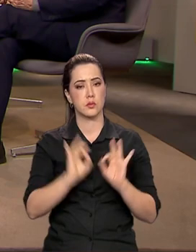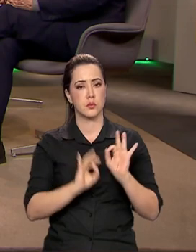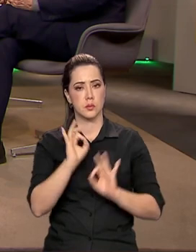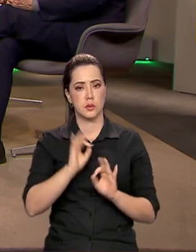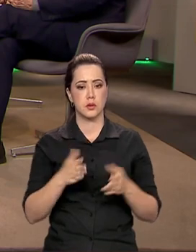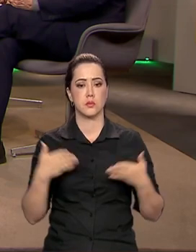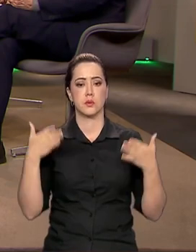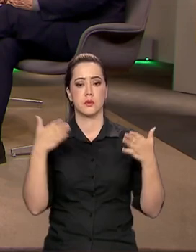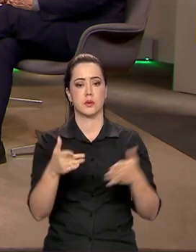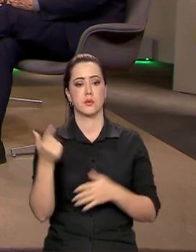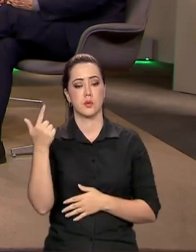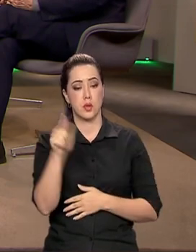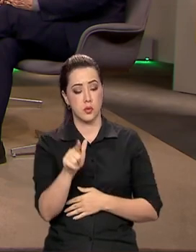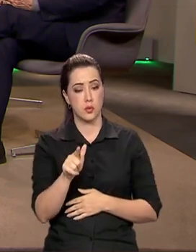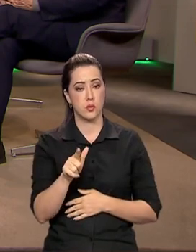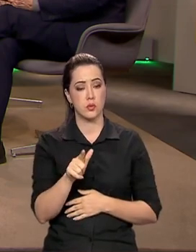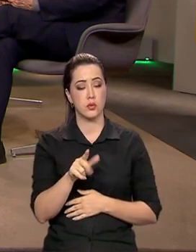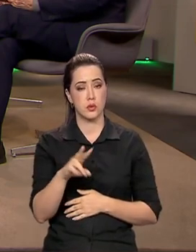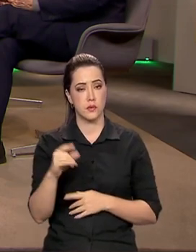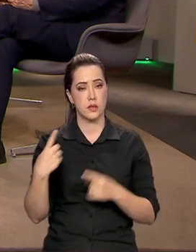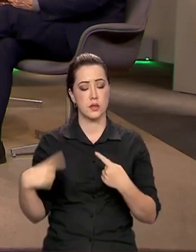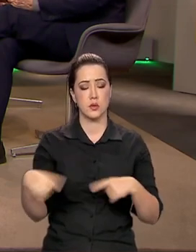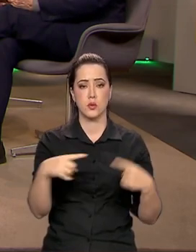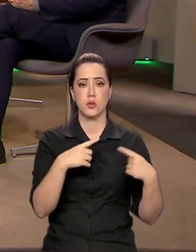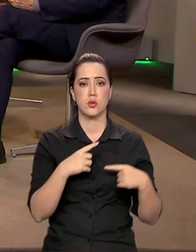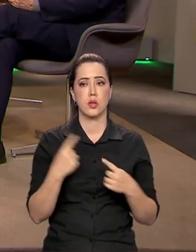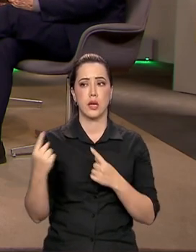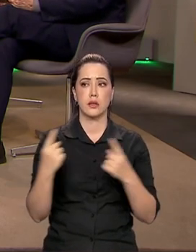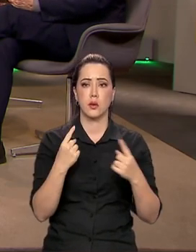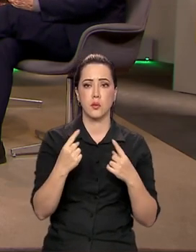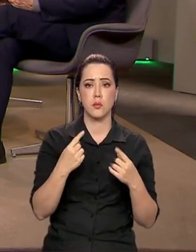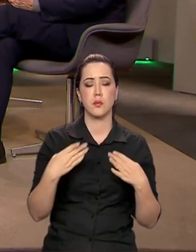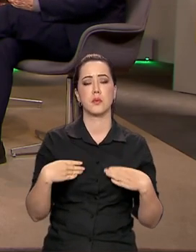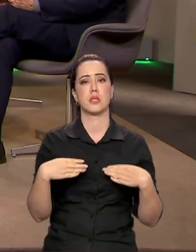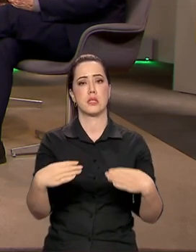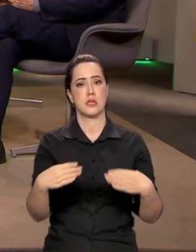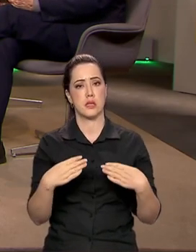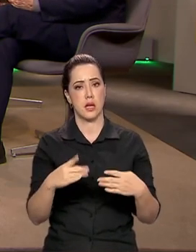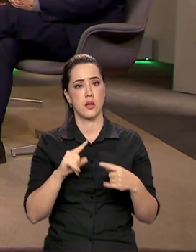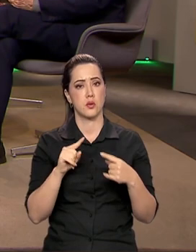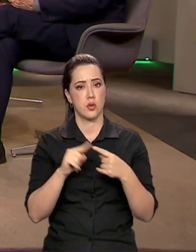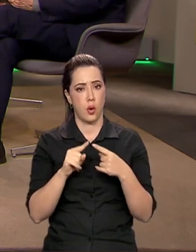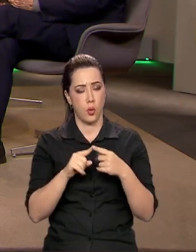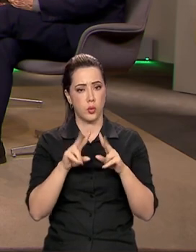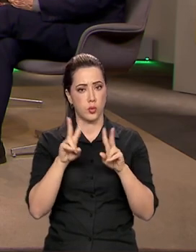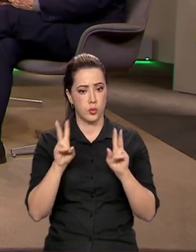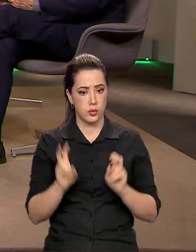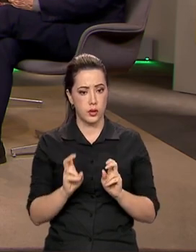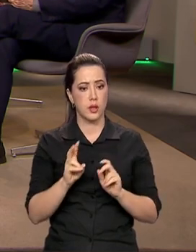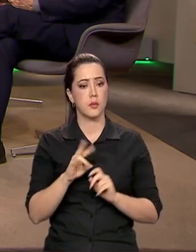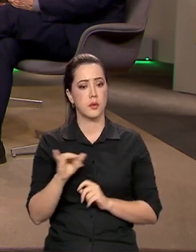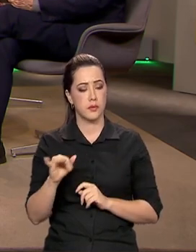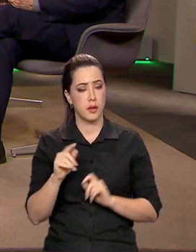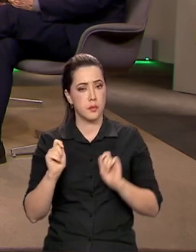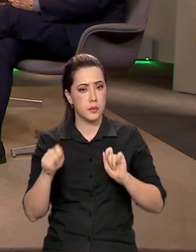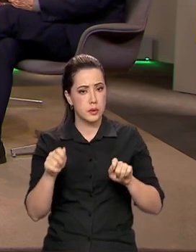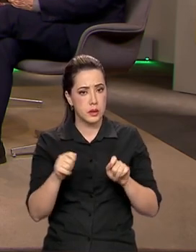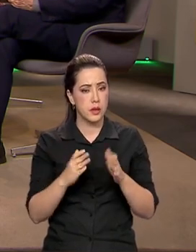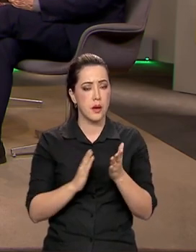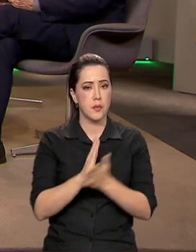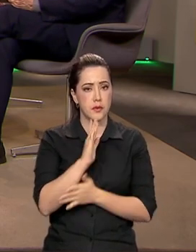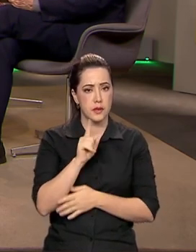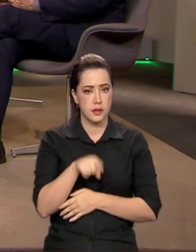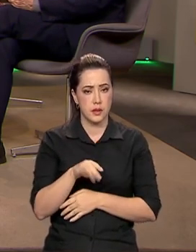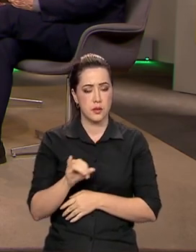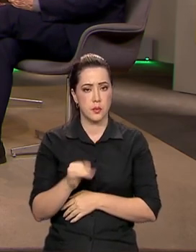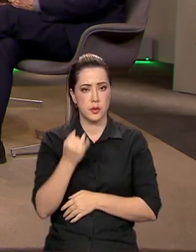participativo e as demais serão discutidas por cada ministério que tem afinidade com aquele tema para poder, como eu falei aqui, serem aproveitados ao